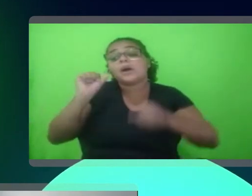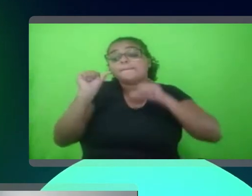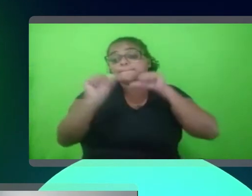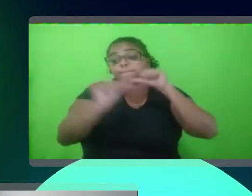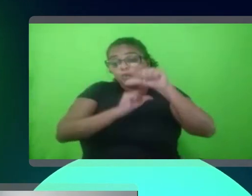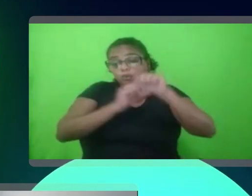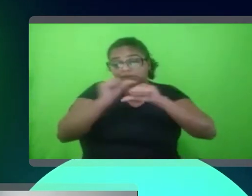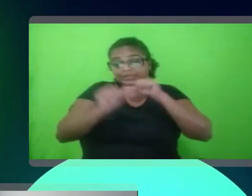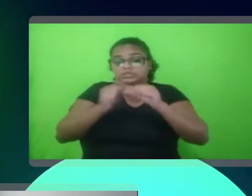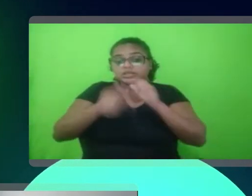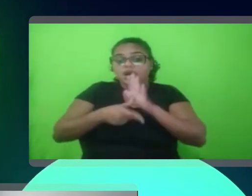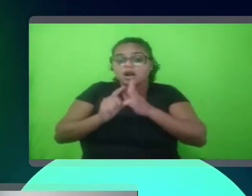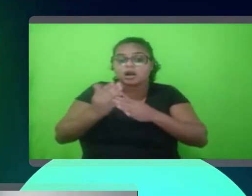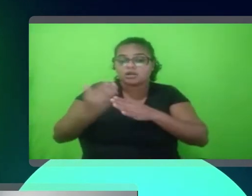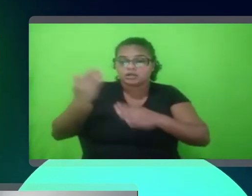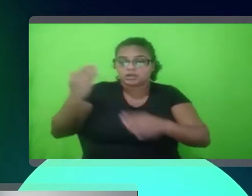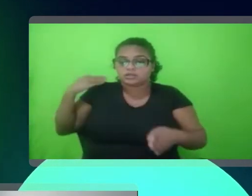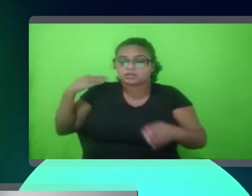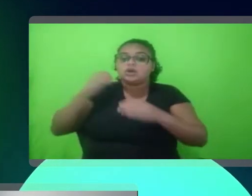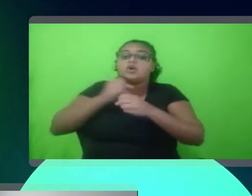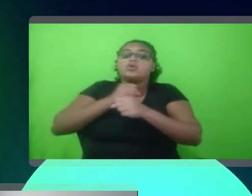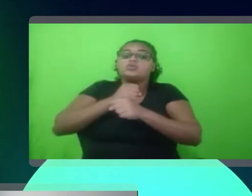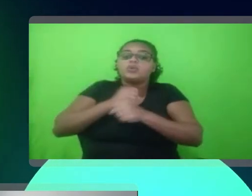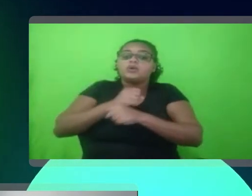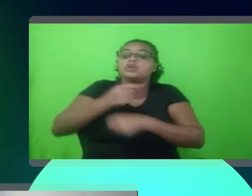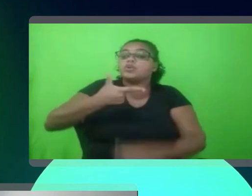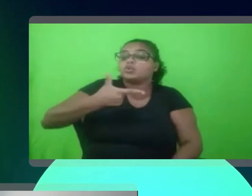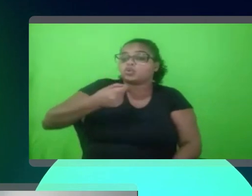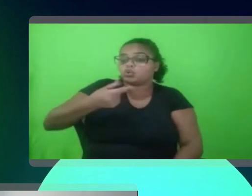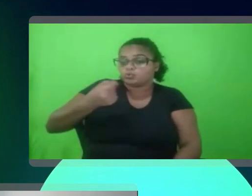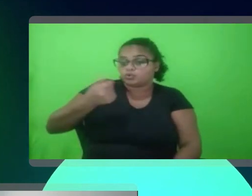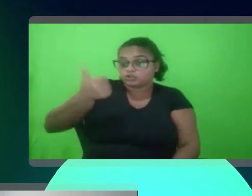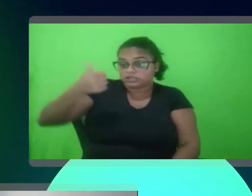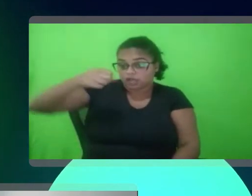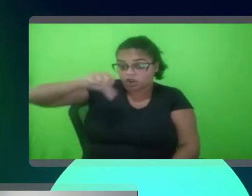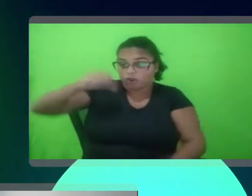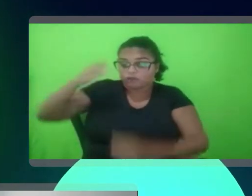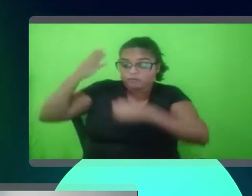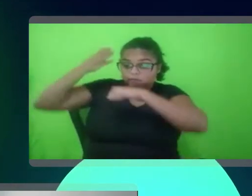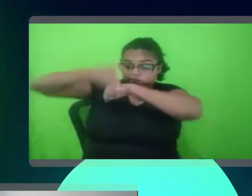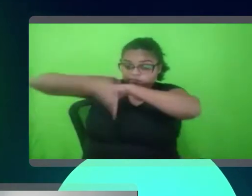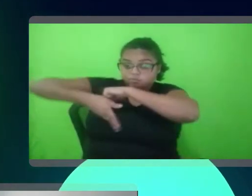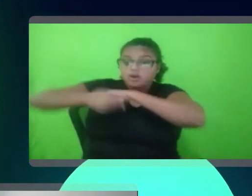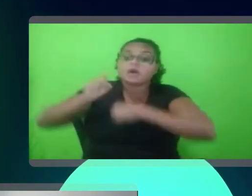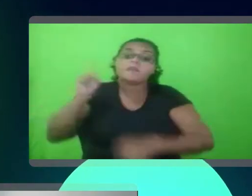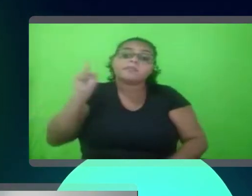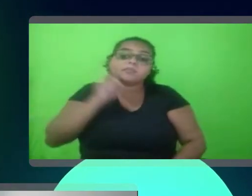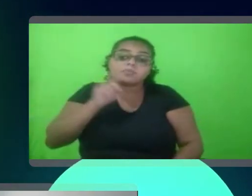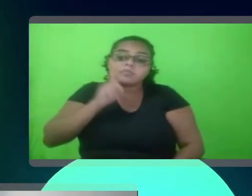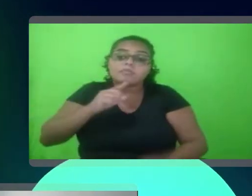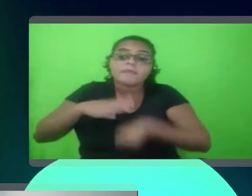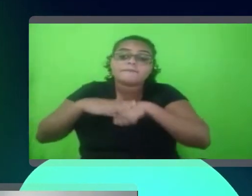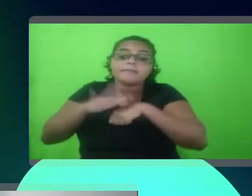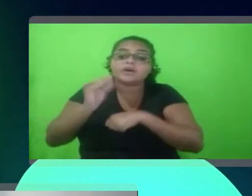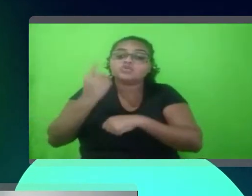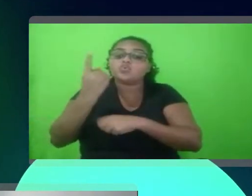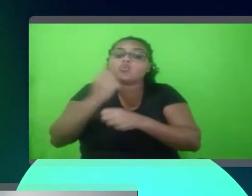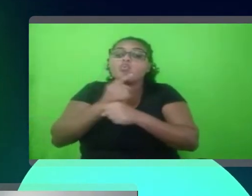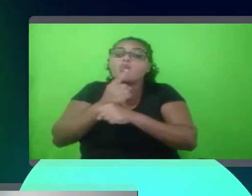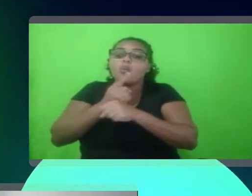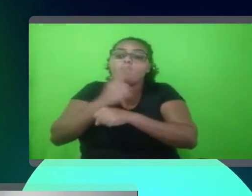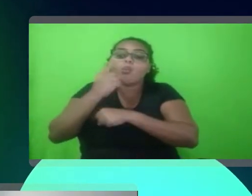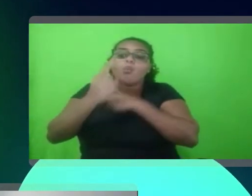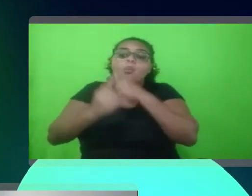Essa mudança ela ocorreu antes de eu chegar. Eu entrei aqui em 2019 na época do 2W Digital e a Americanas tem um pouco mais de um ano aí.